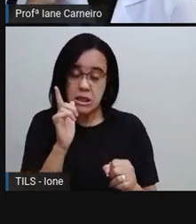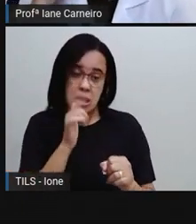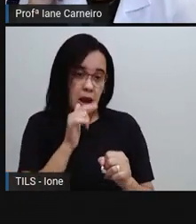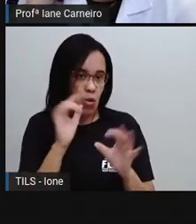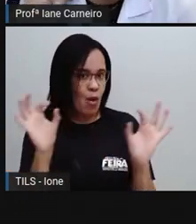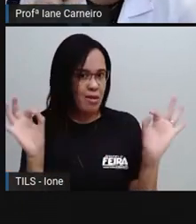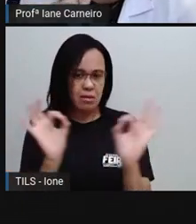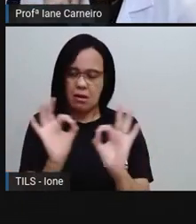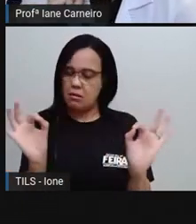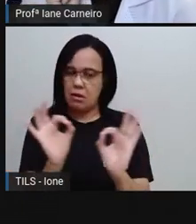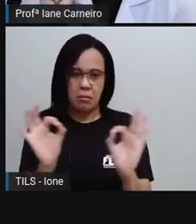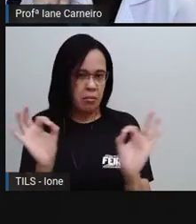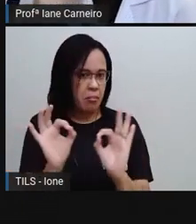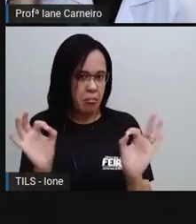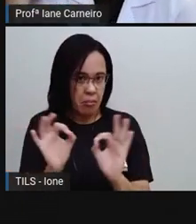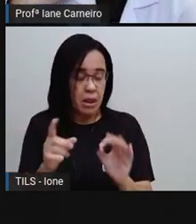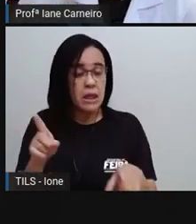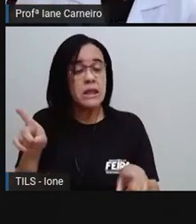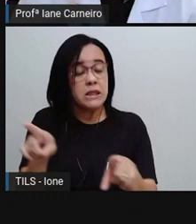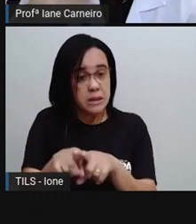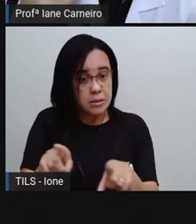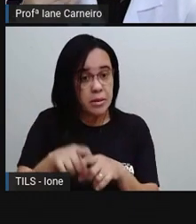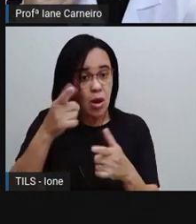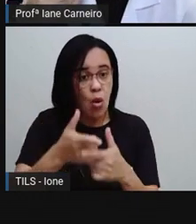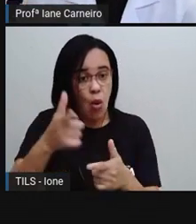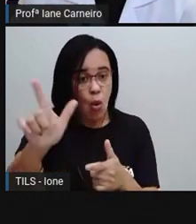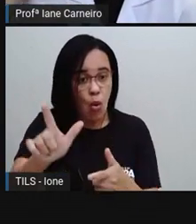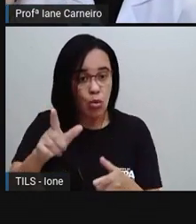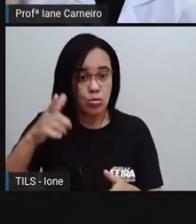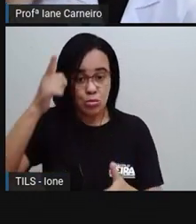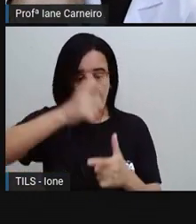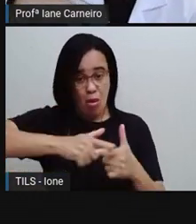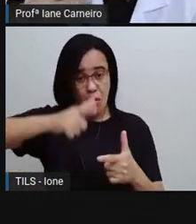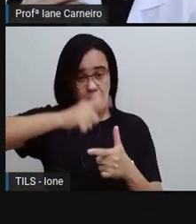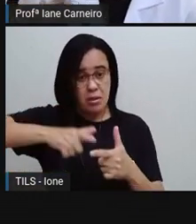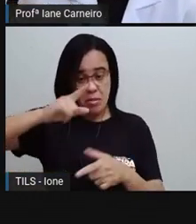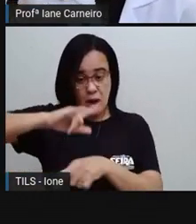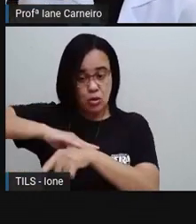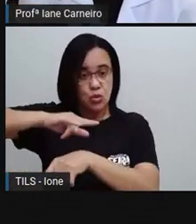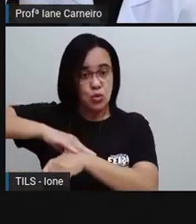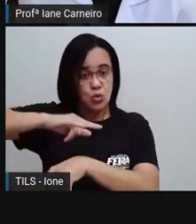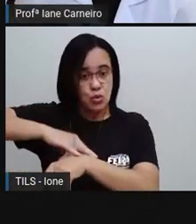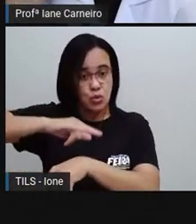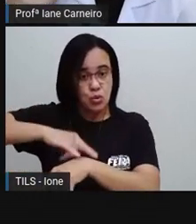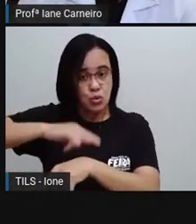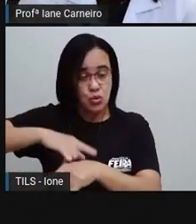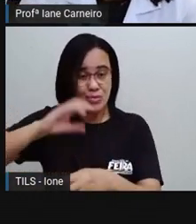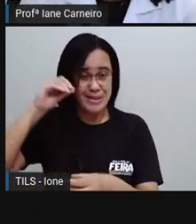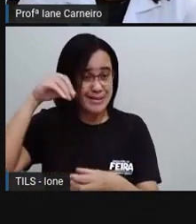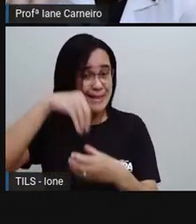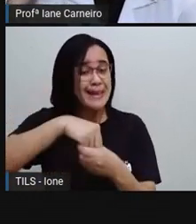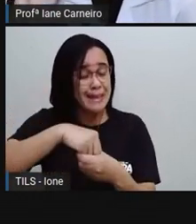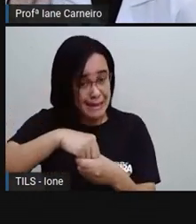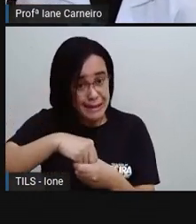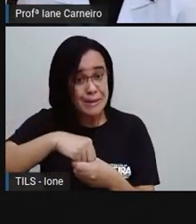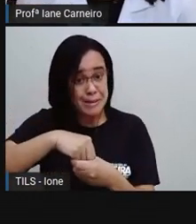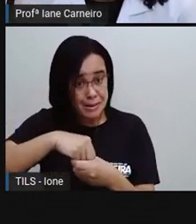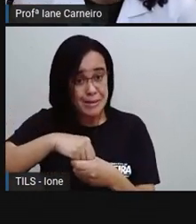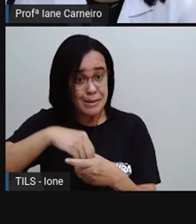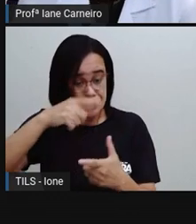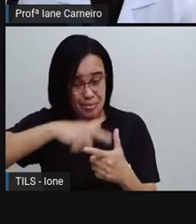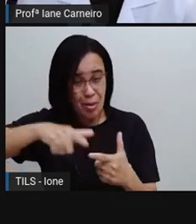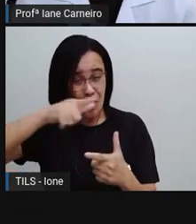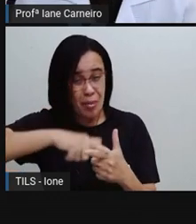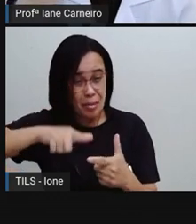Pode ficar com infecção urinária, né? Porque não bebeu água, a água que estava no seu corpo não saiu, e aí a pessoa fica